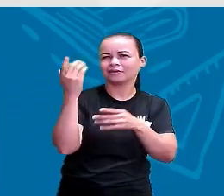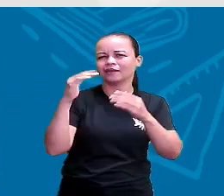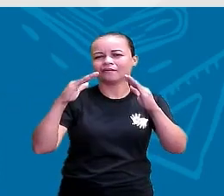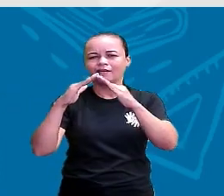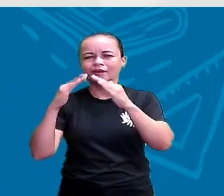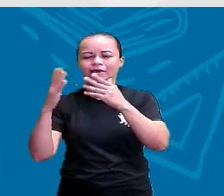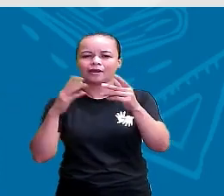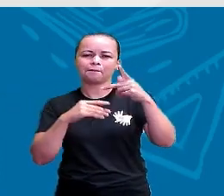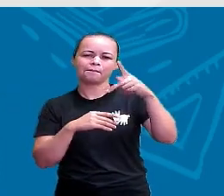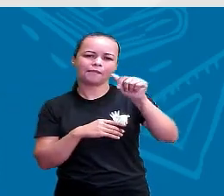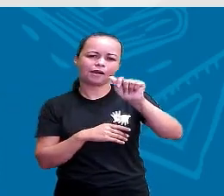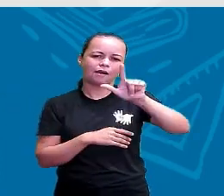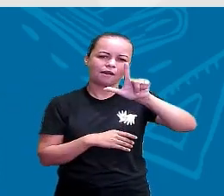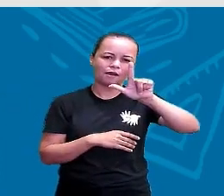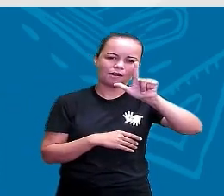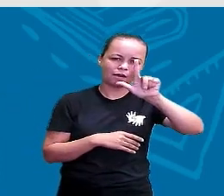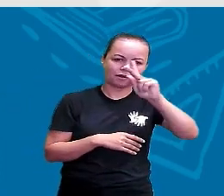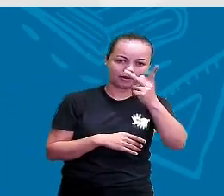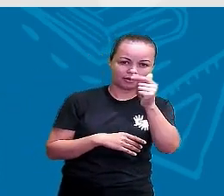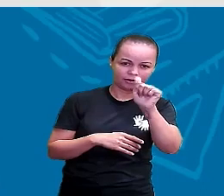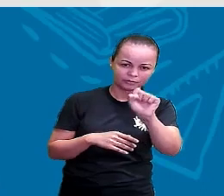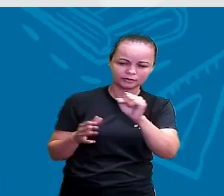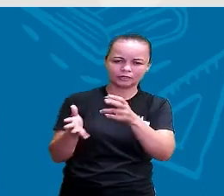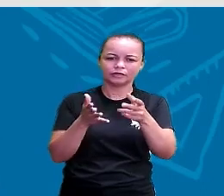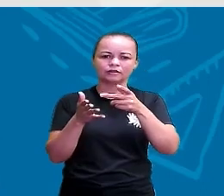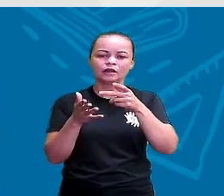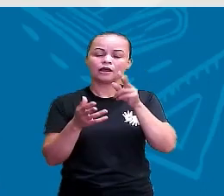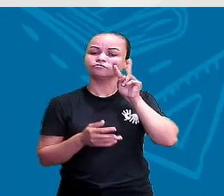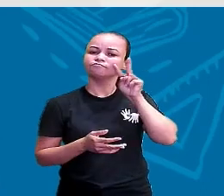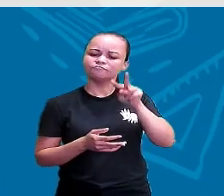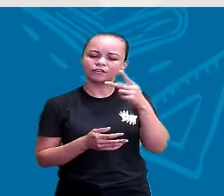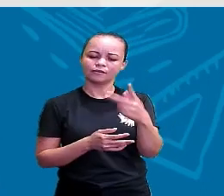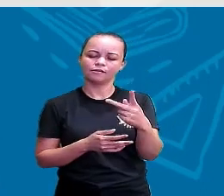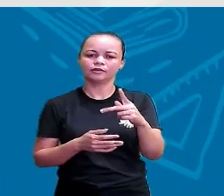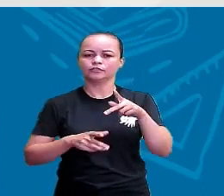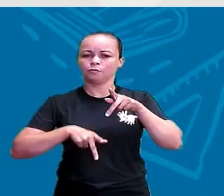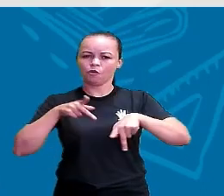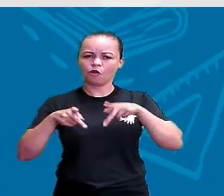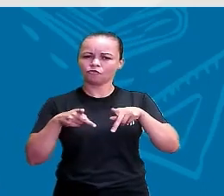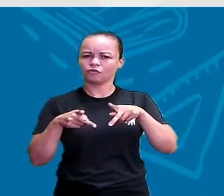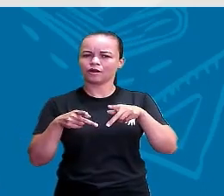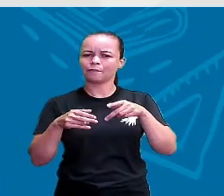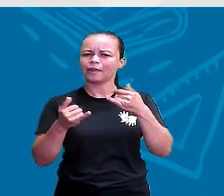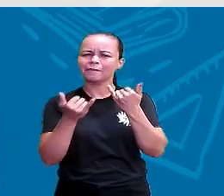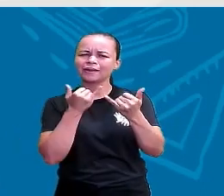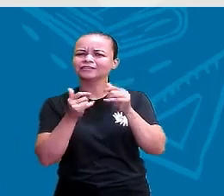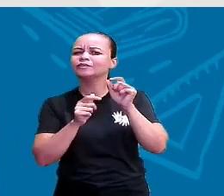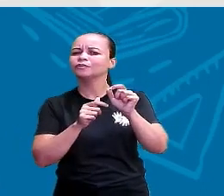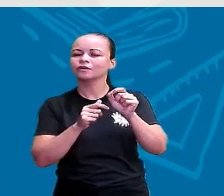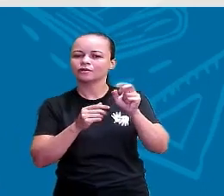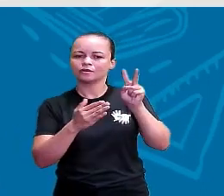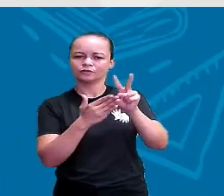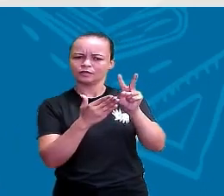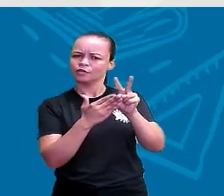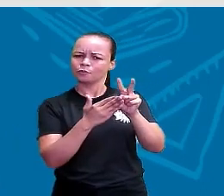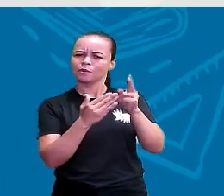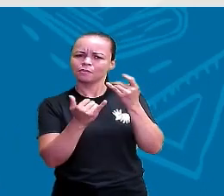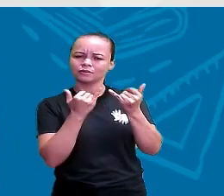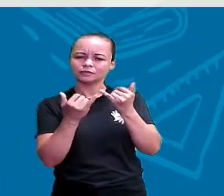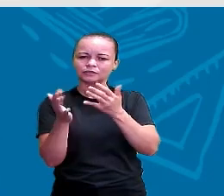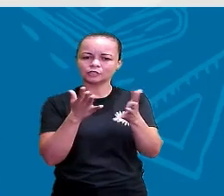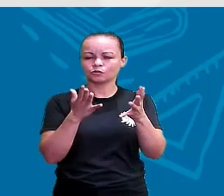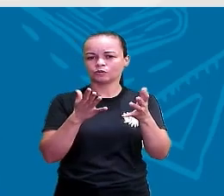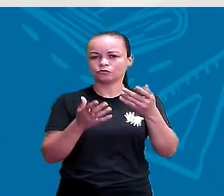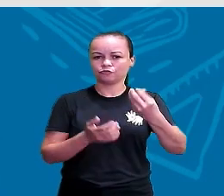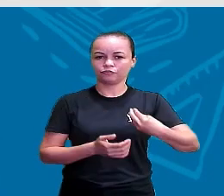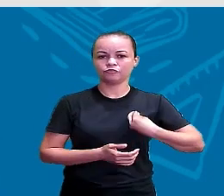A gente vê que esse povo, ele vivia muito parecido com os índios que viviam aqui no Brasil na época do